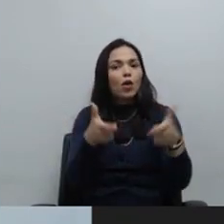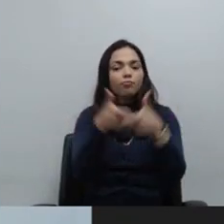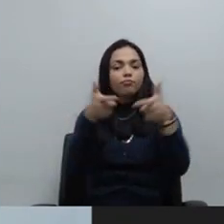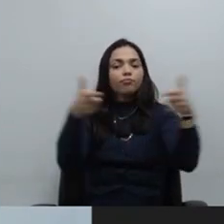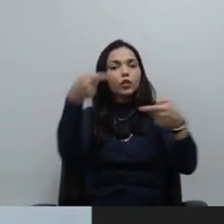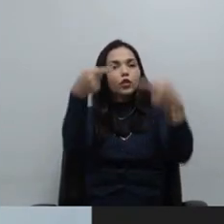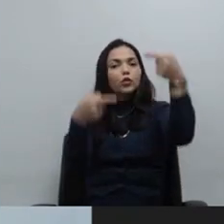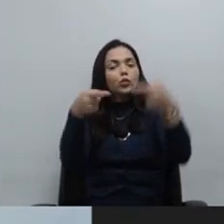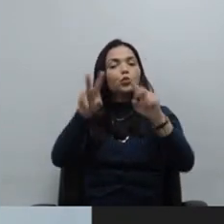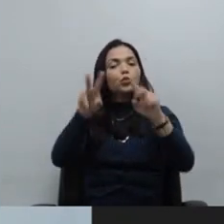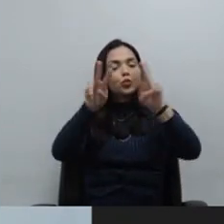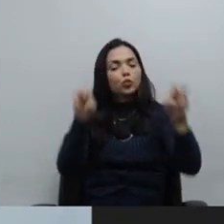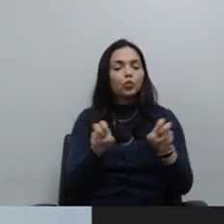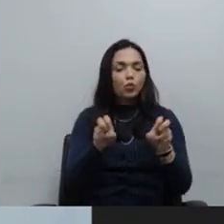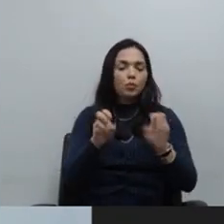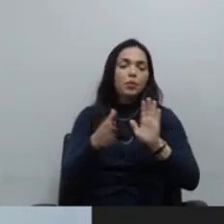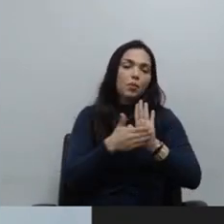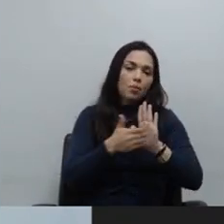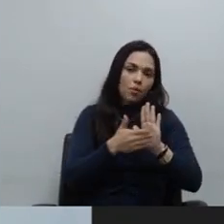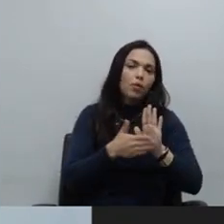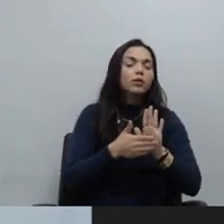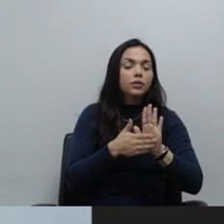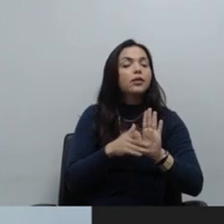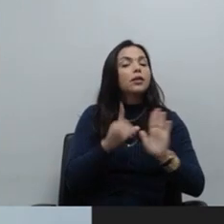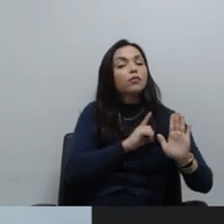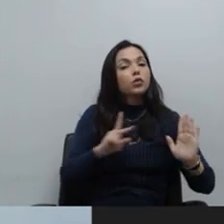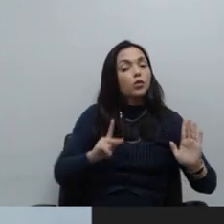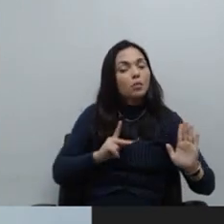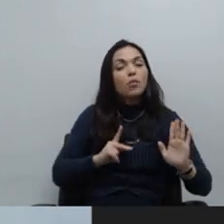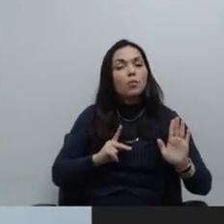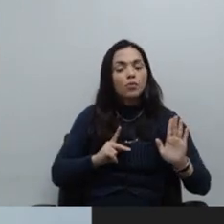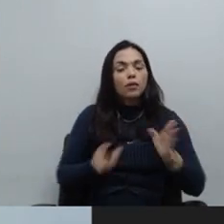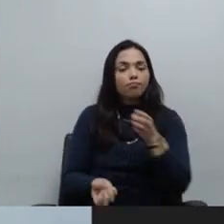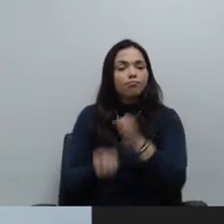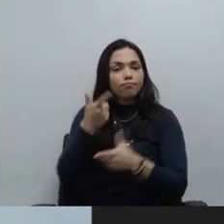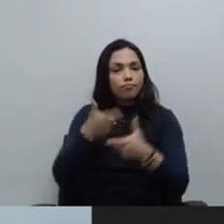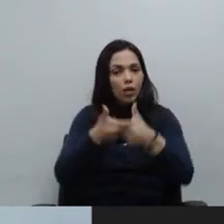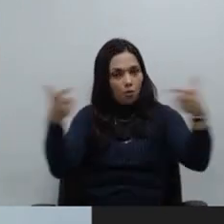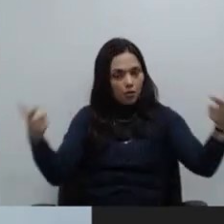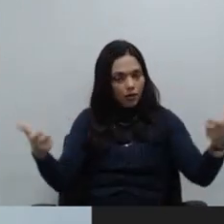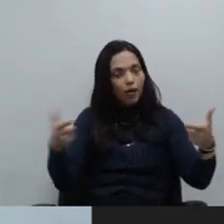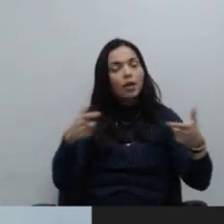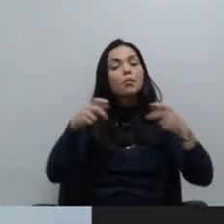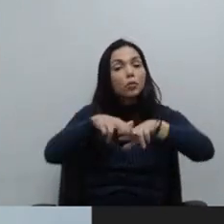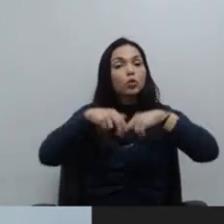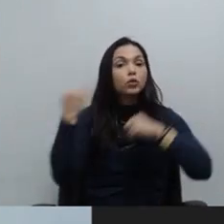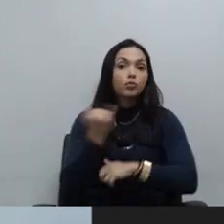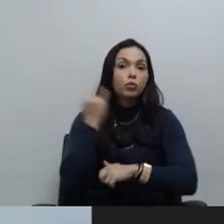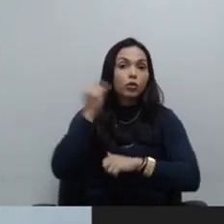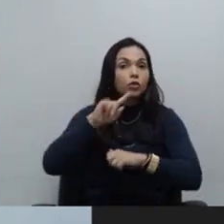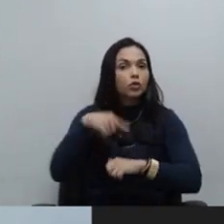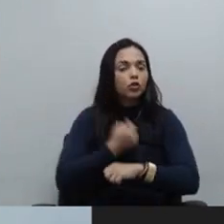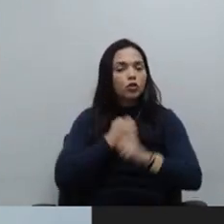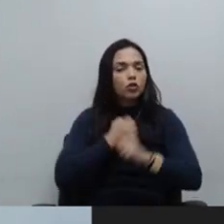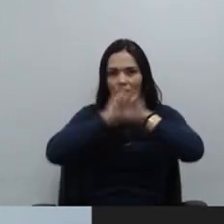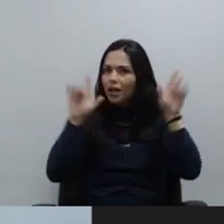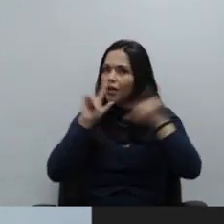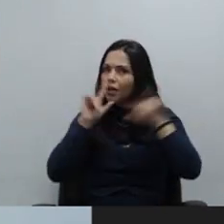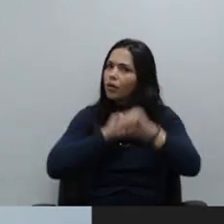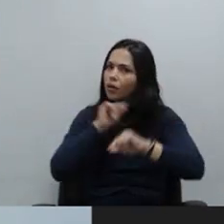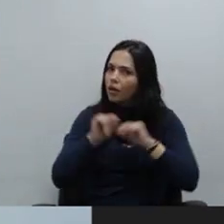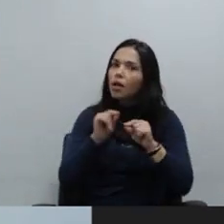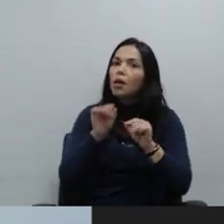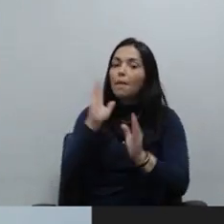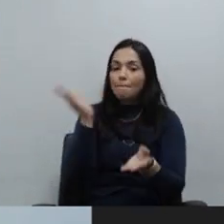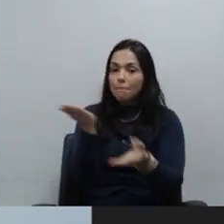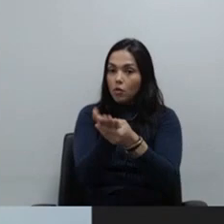Então, eu acho que é importante que a gente deixe claro aqui que, para fins de processo de expansão, para fins